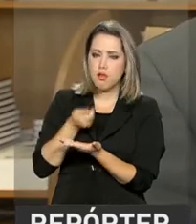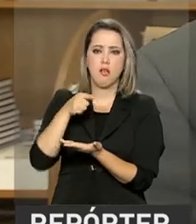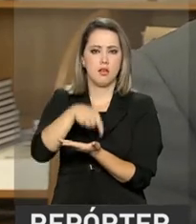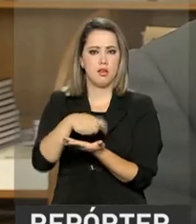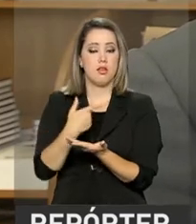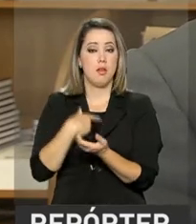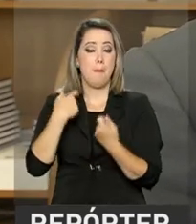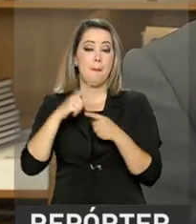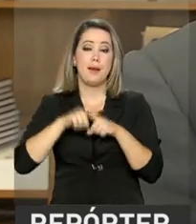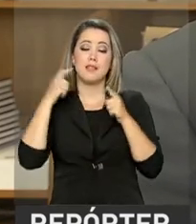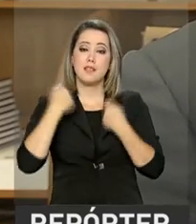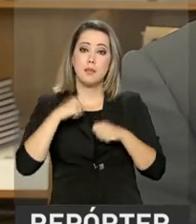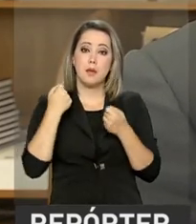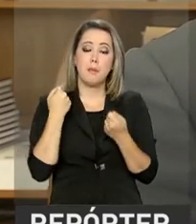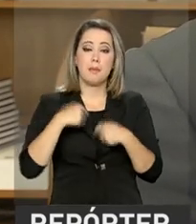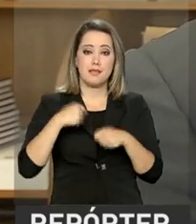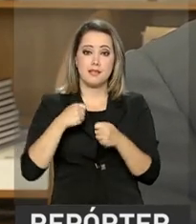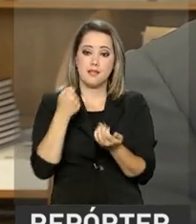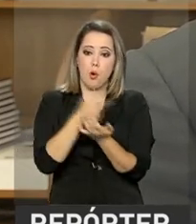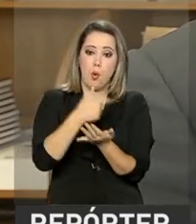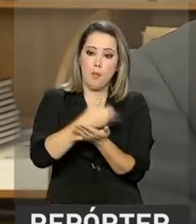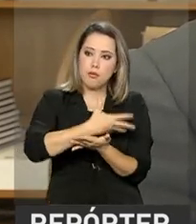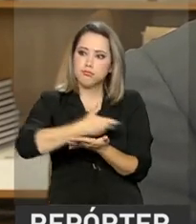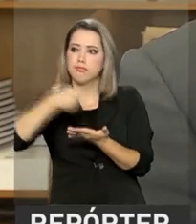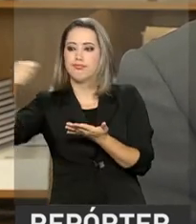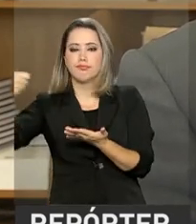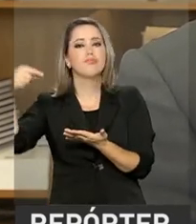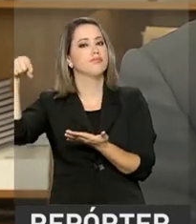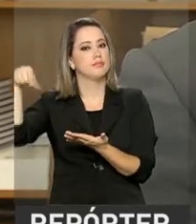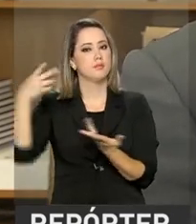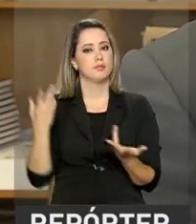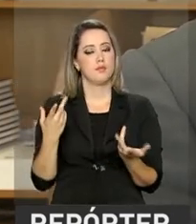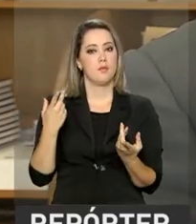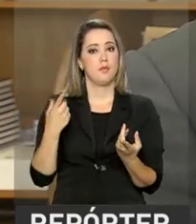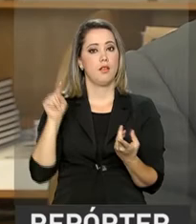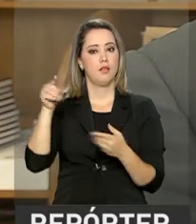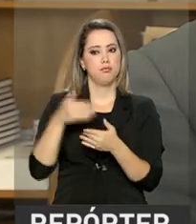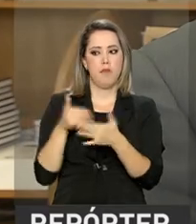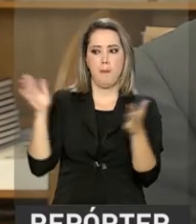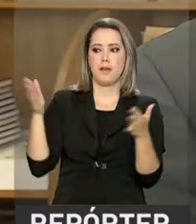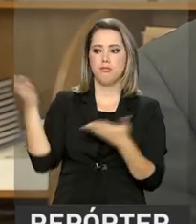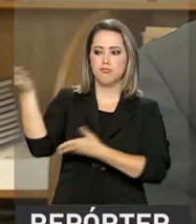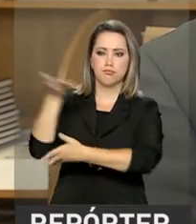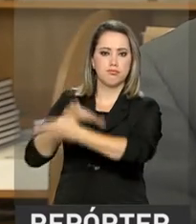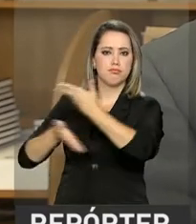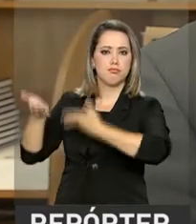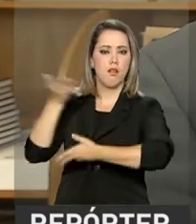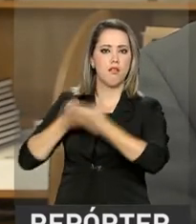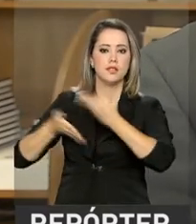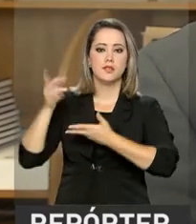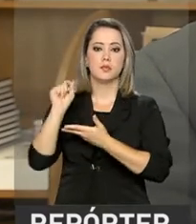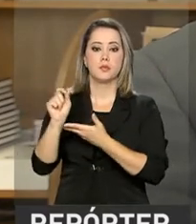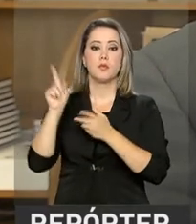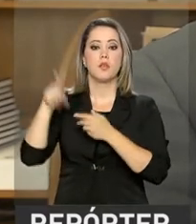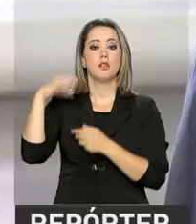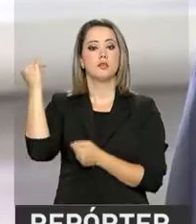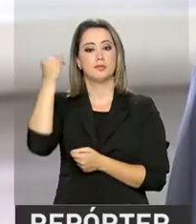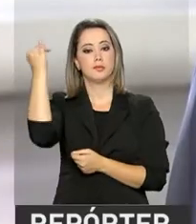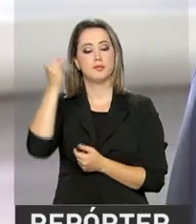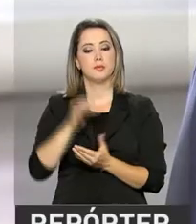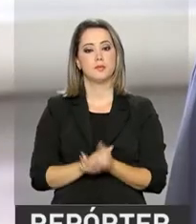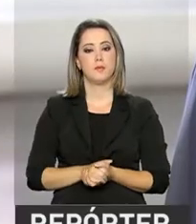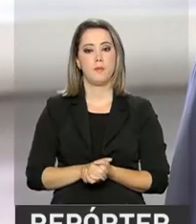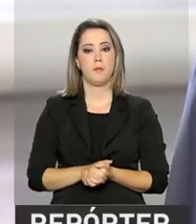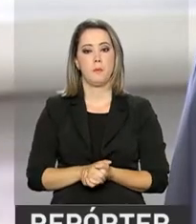Brasil produz e que eles, pelo clima, não têm condições de produzir. Então, abrir esses mercados para produtos brasileiros é extremamente importante.